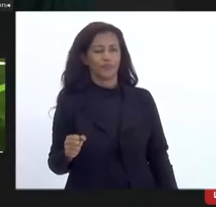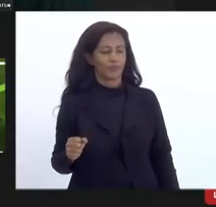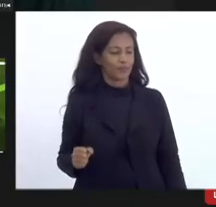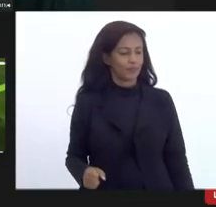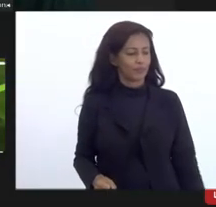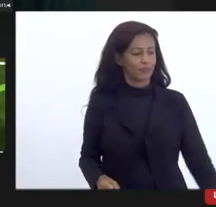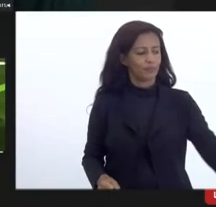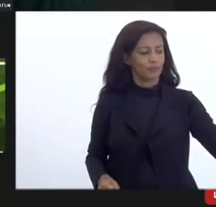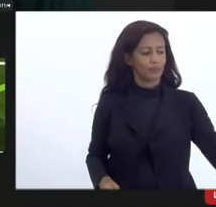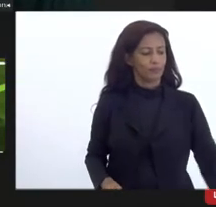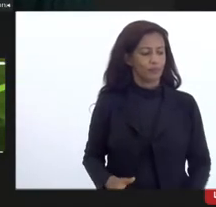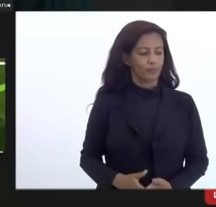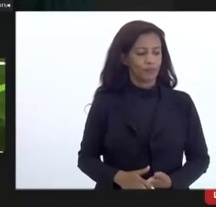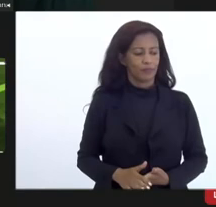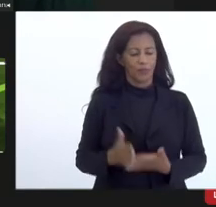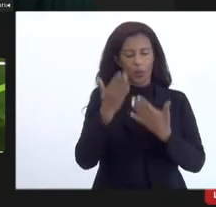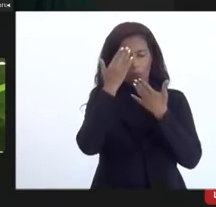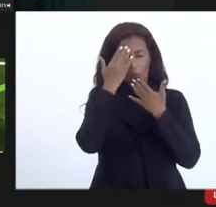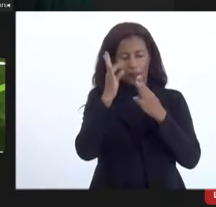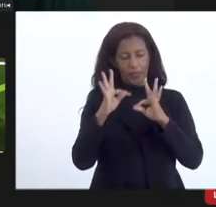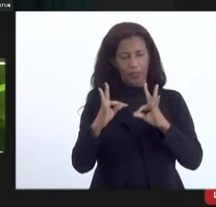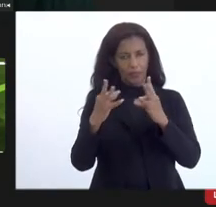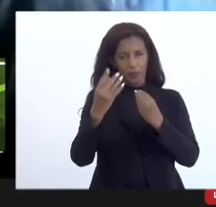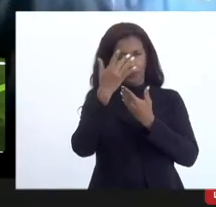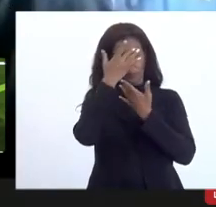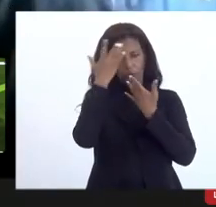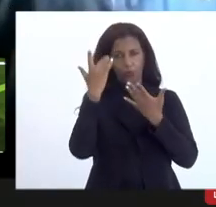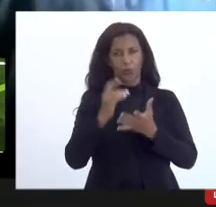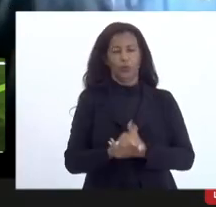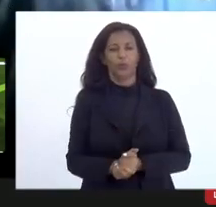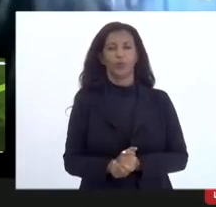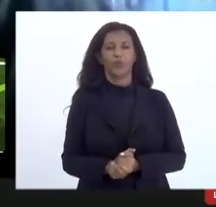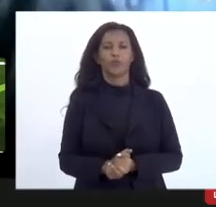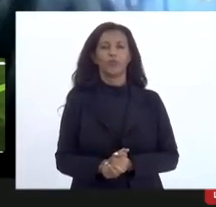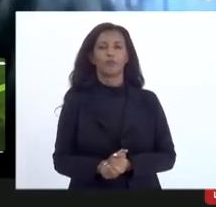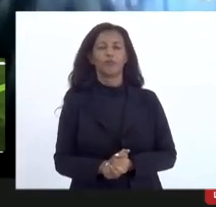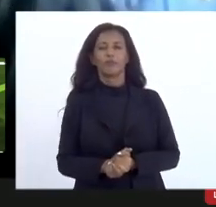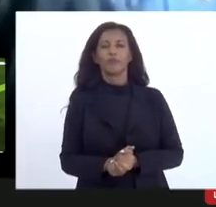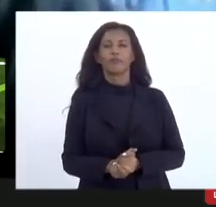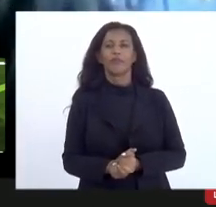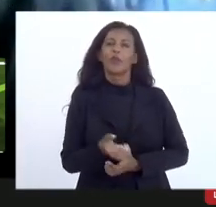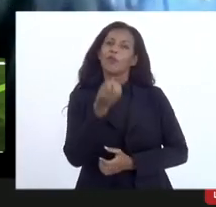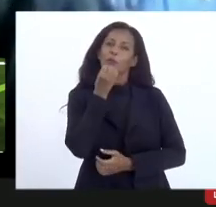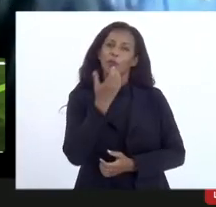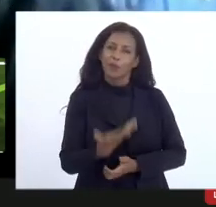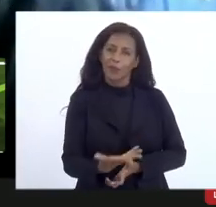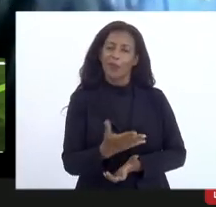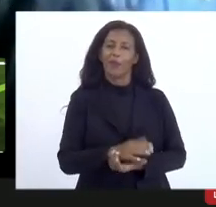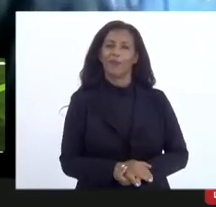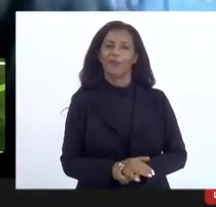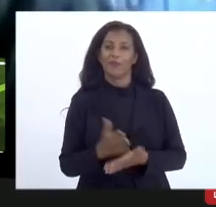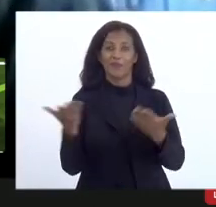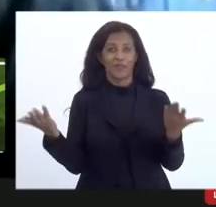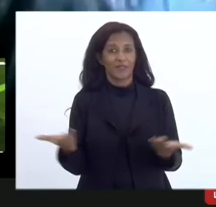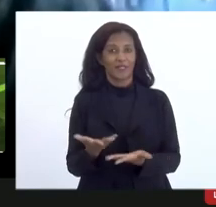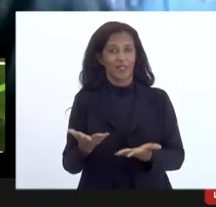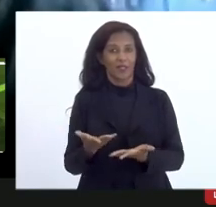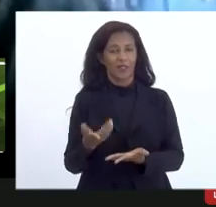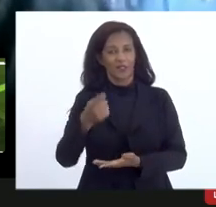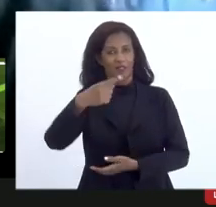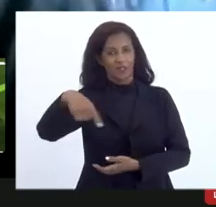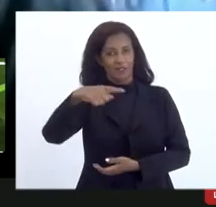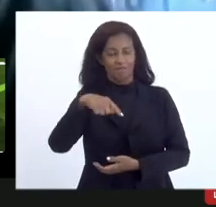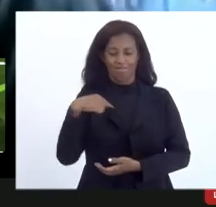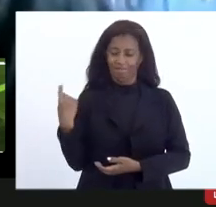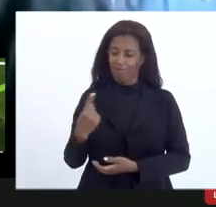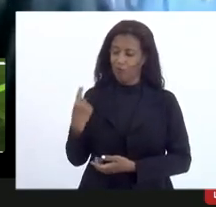Pessoal, obrigado a todas, todos, foi muito bom. Agora, o dever de casa está